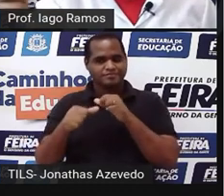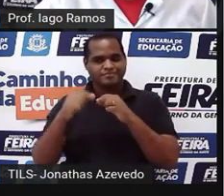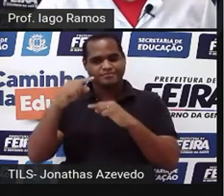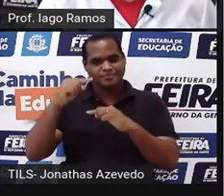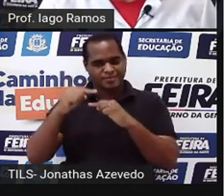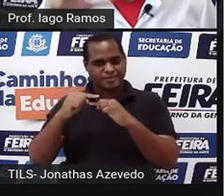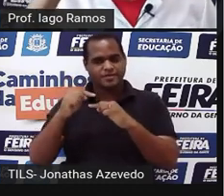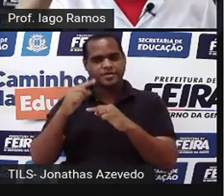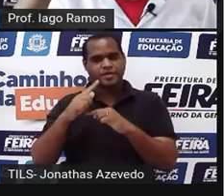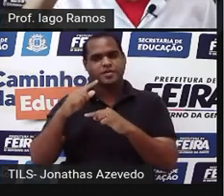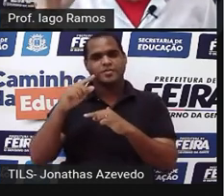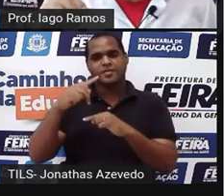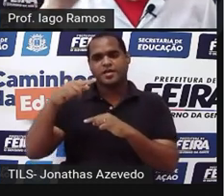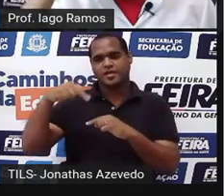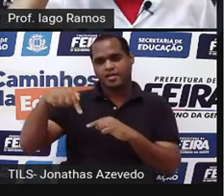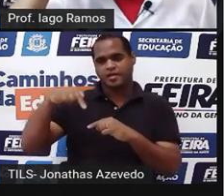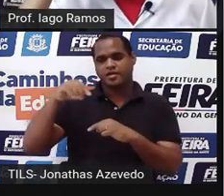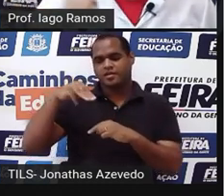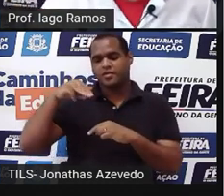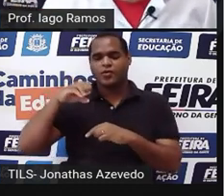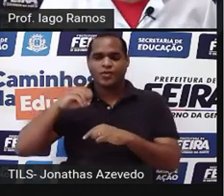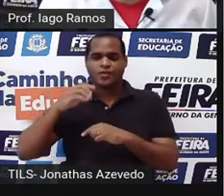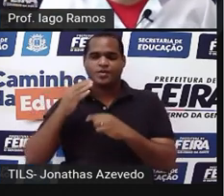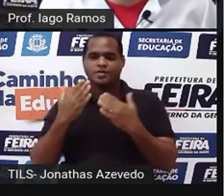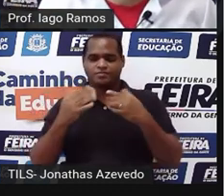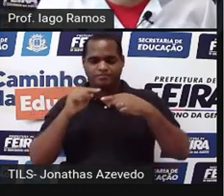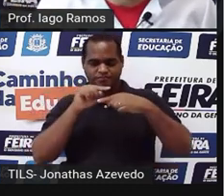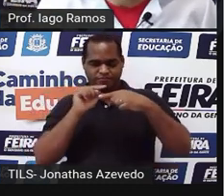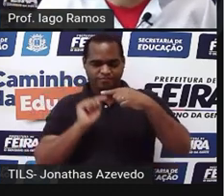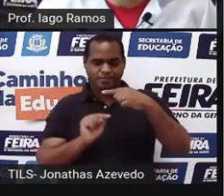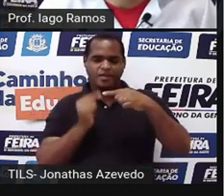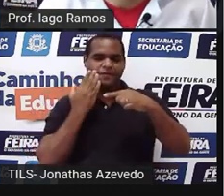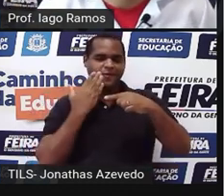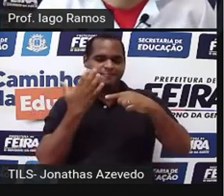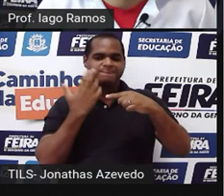para MO usando a fração para representar essa razão.